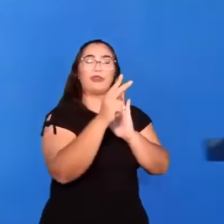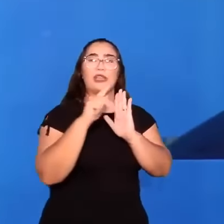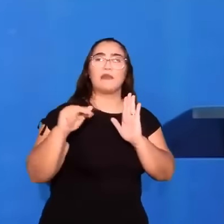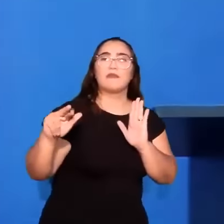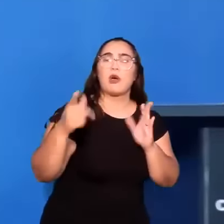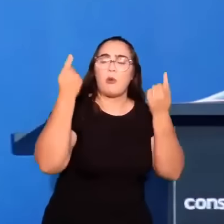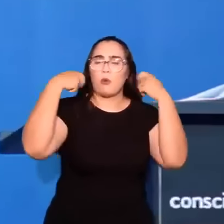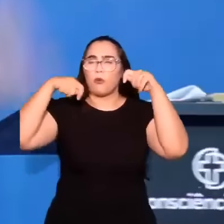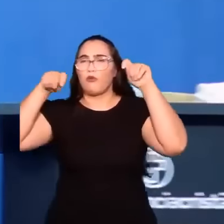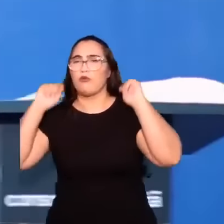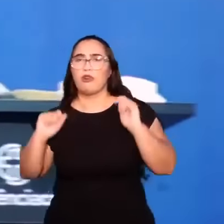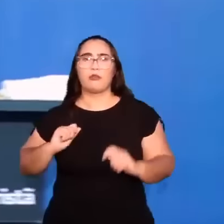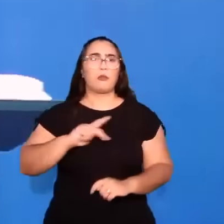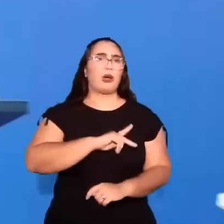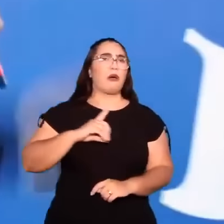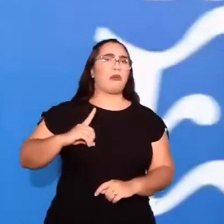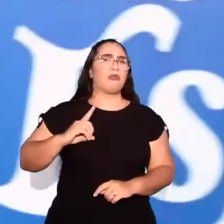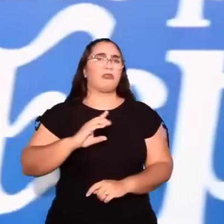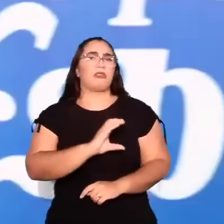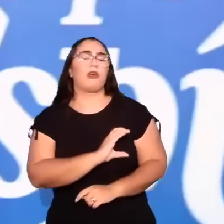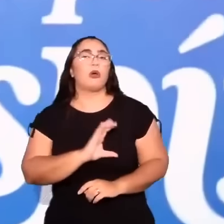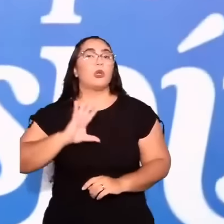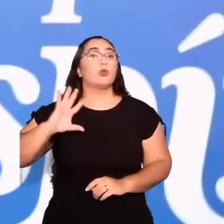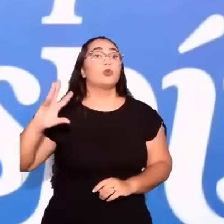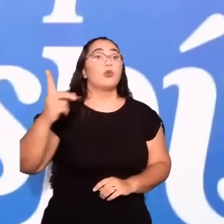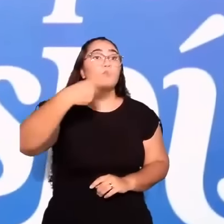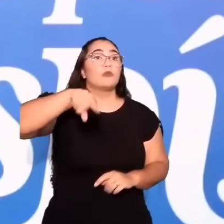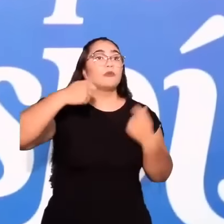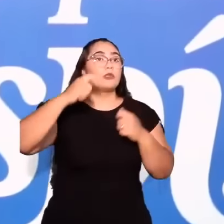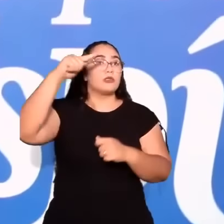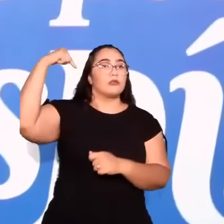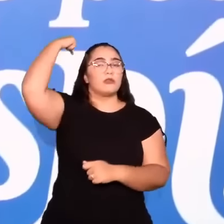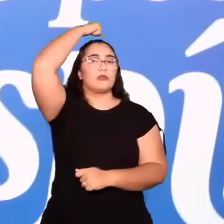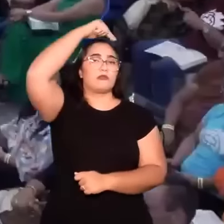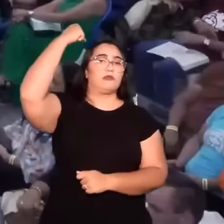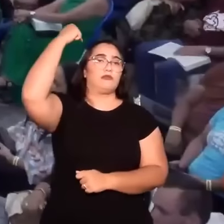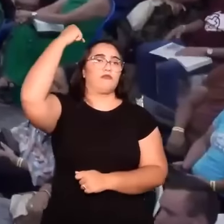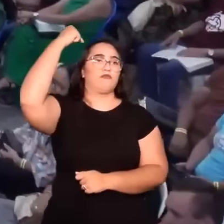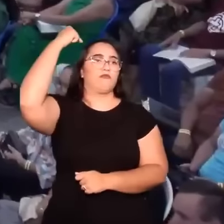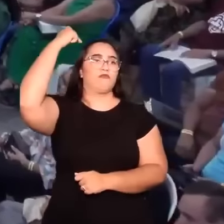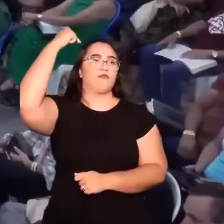Ovelha. Presbítero. Diácono. Sejam santos.